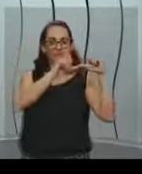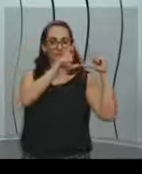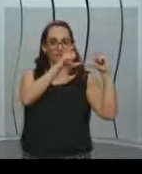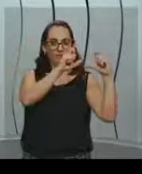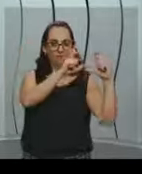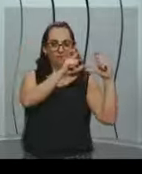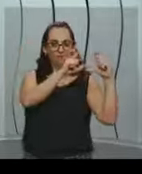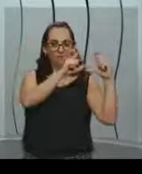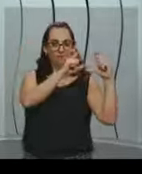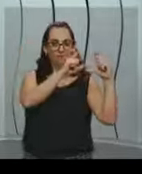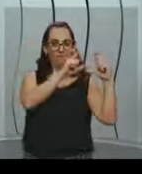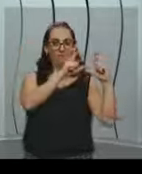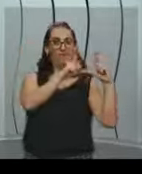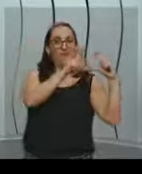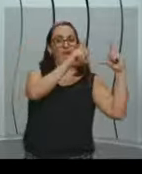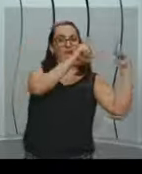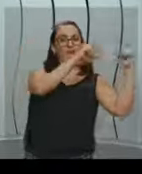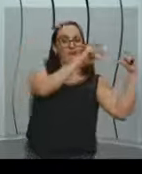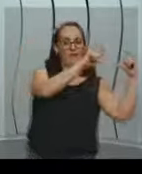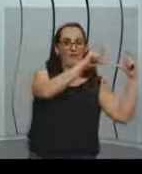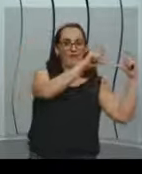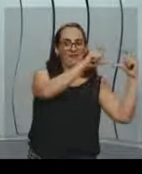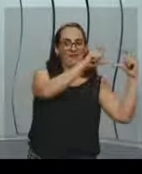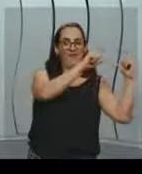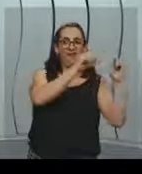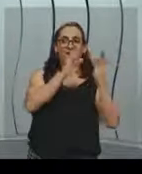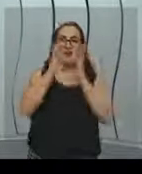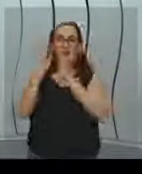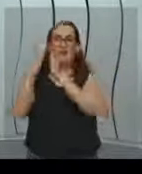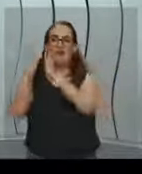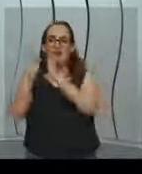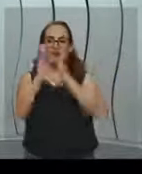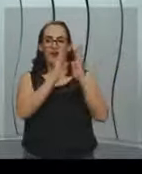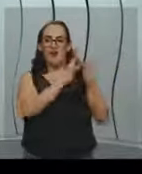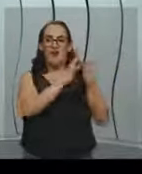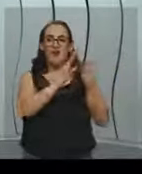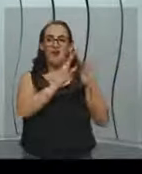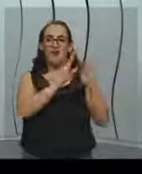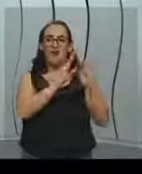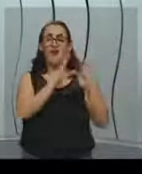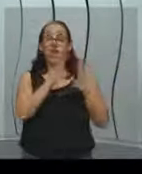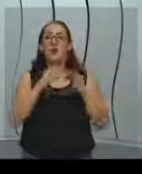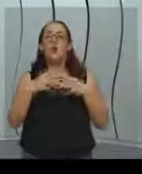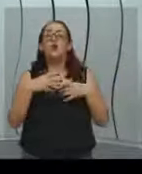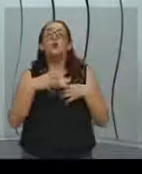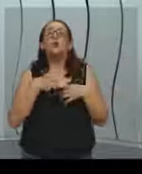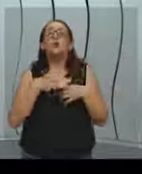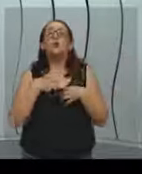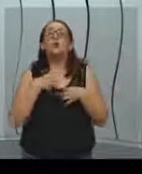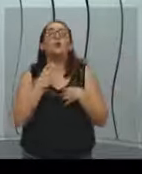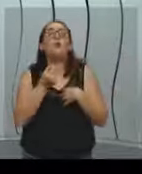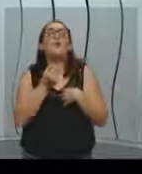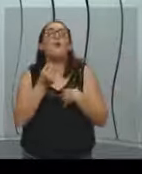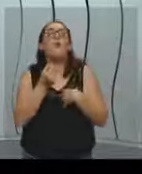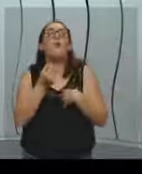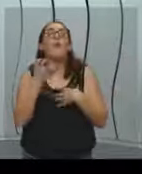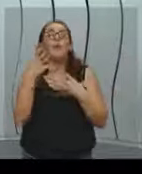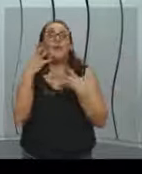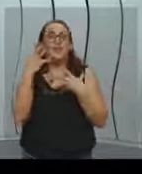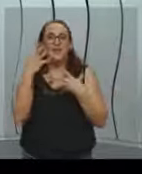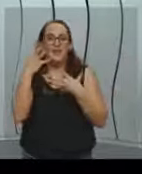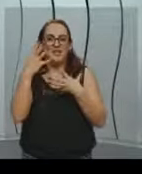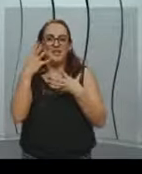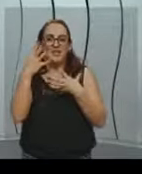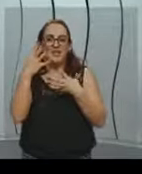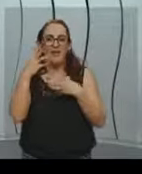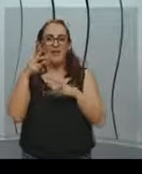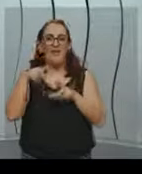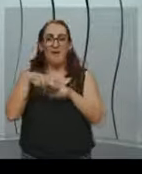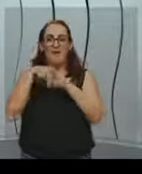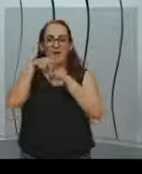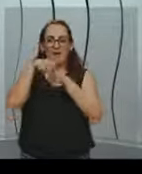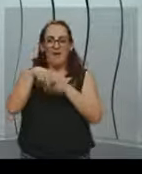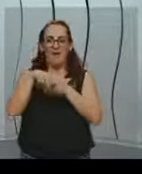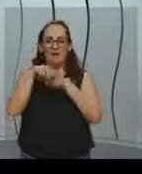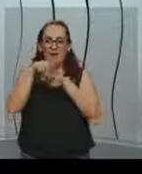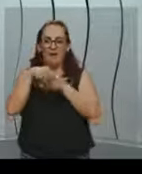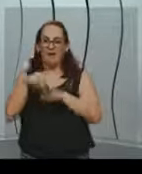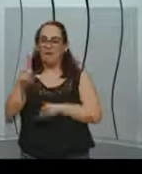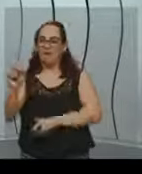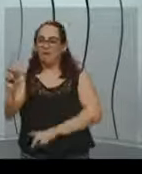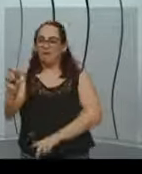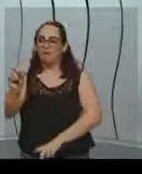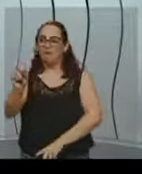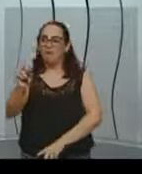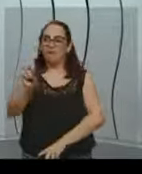de forma que, quando o cavalo passasse correndo, essas câmeras, elas iam registrando